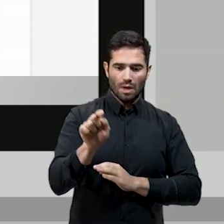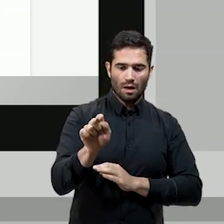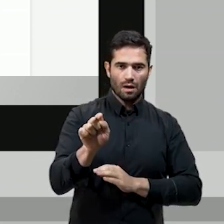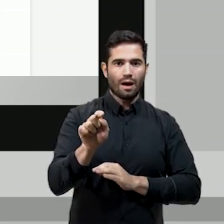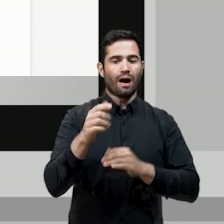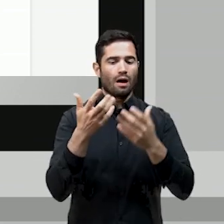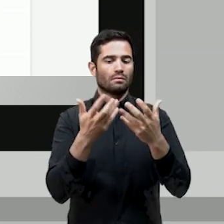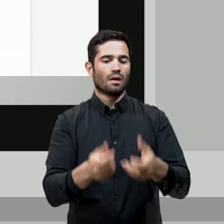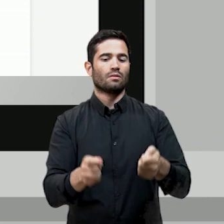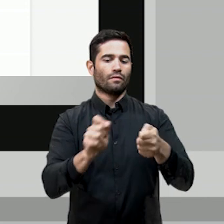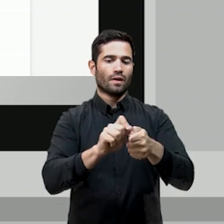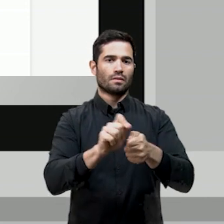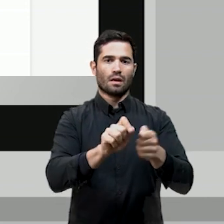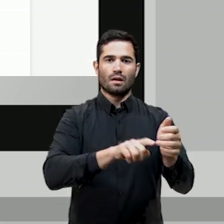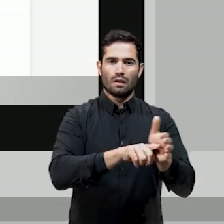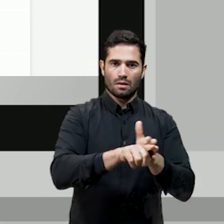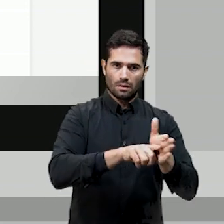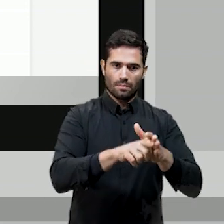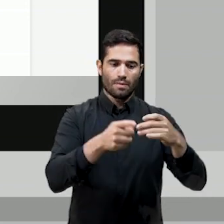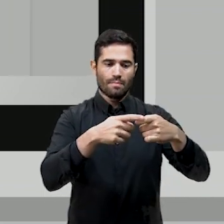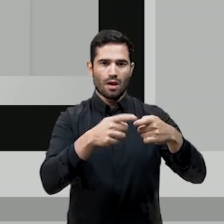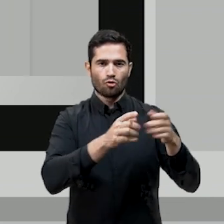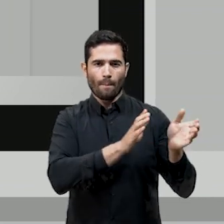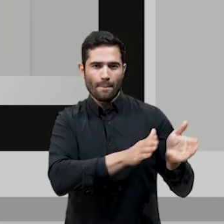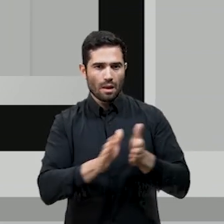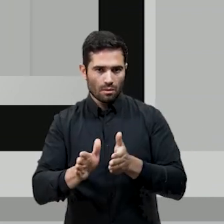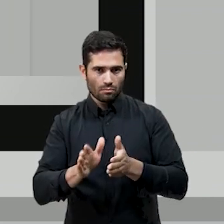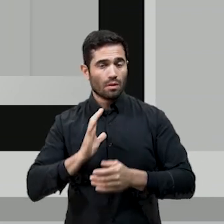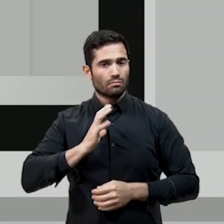Aceito realizar exames médicos periódicos.